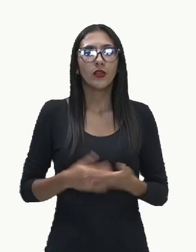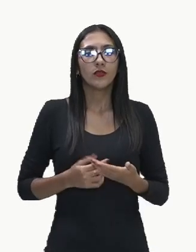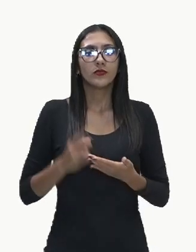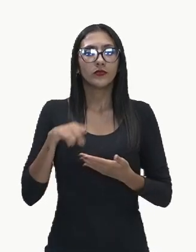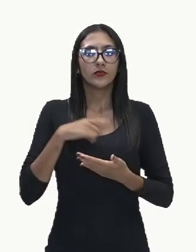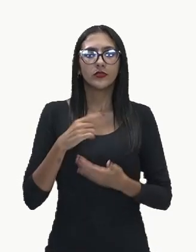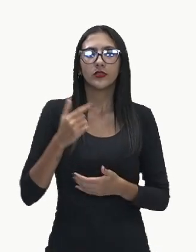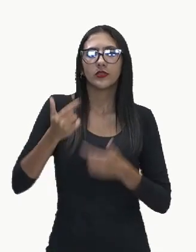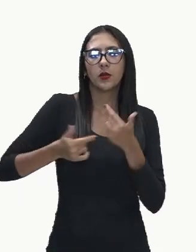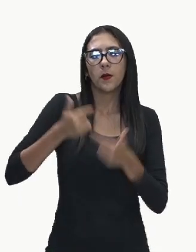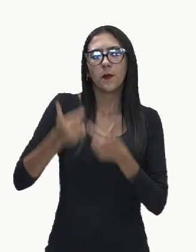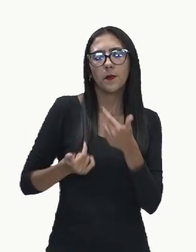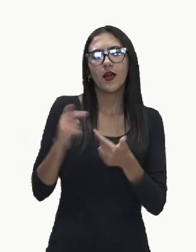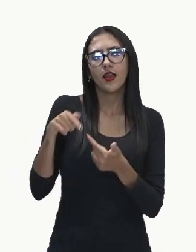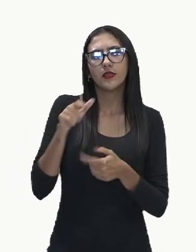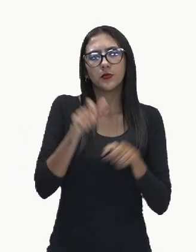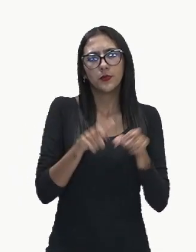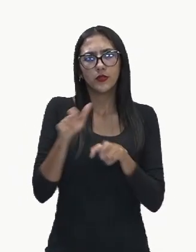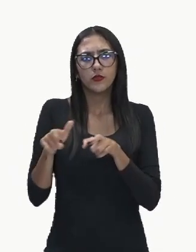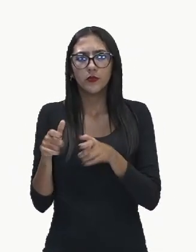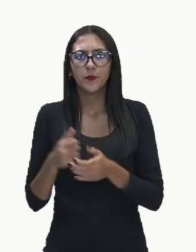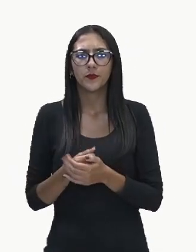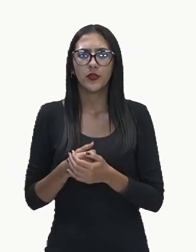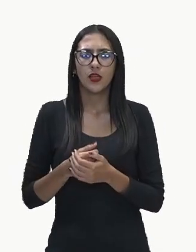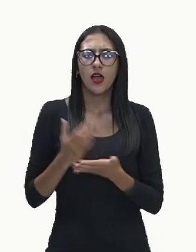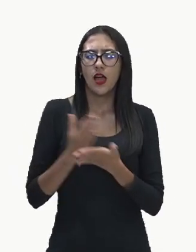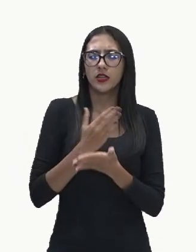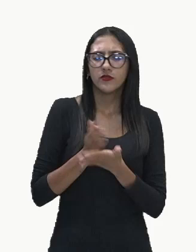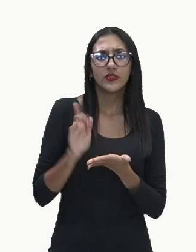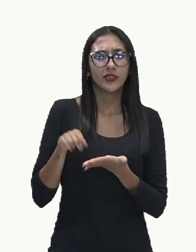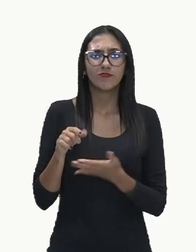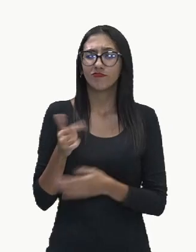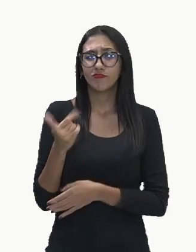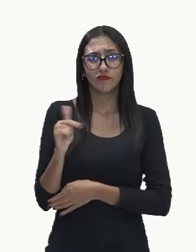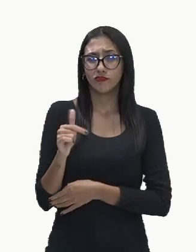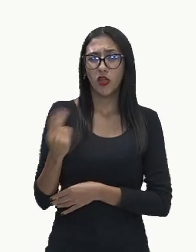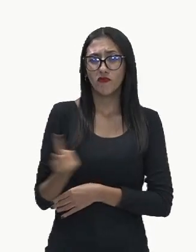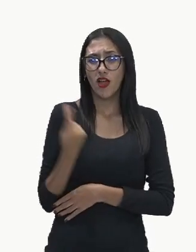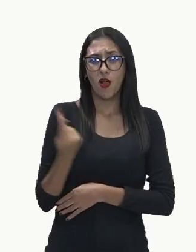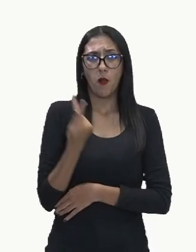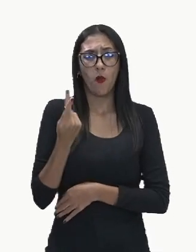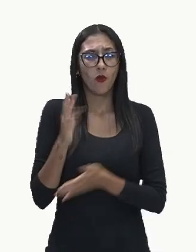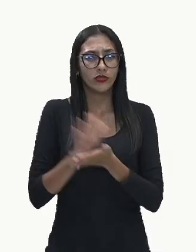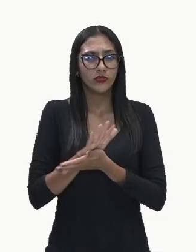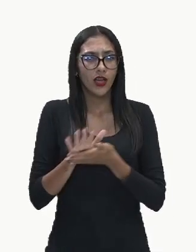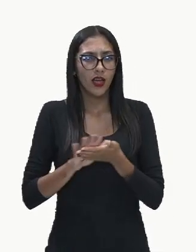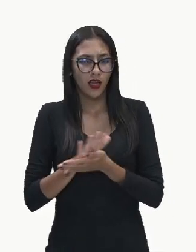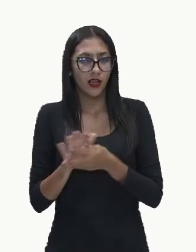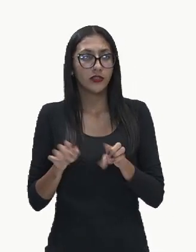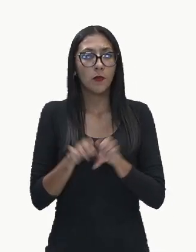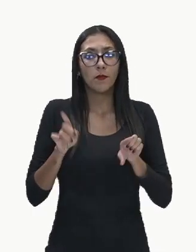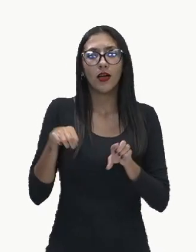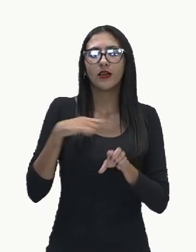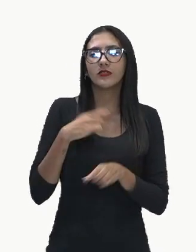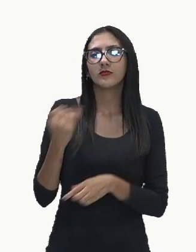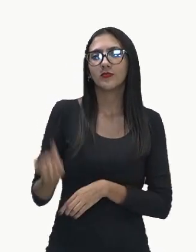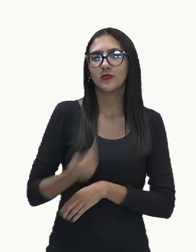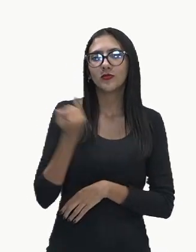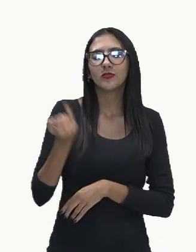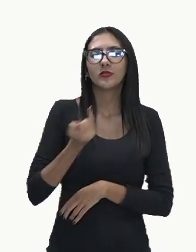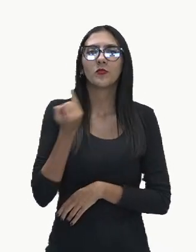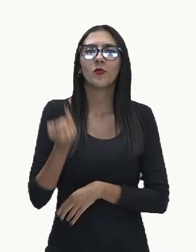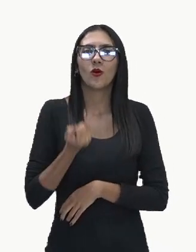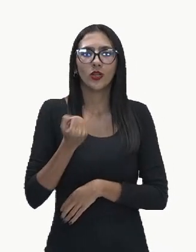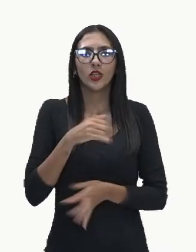embora muitas vezes seja desvalorizada é essencial para a sustentabilidade